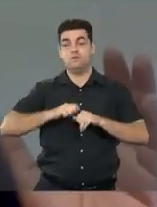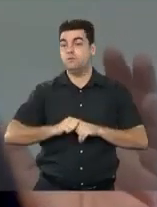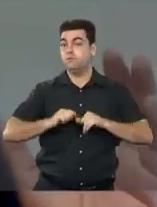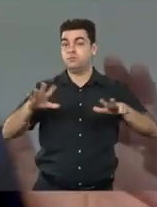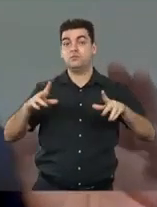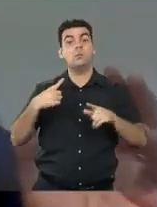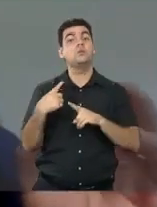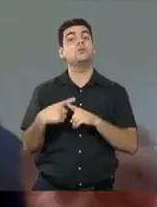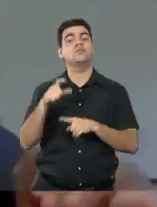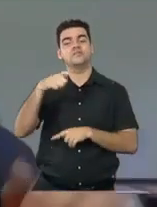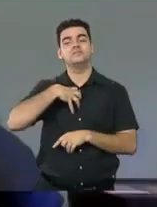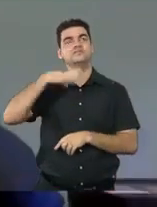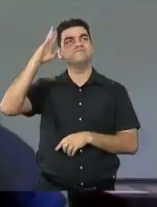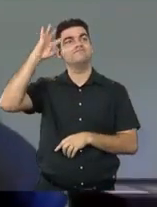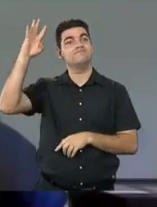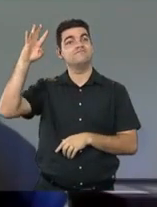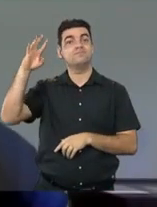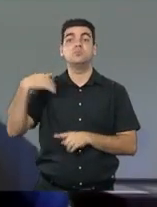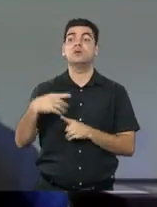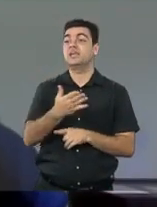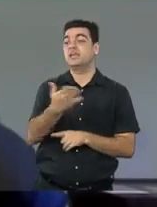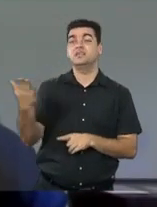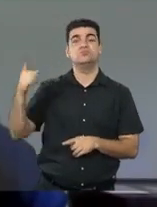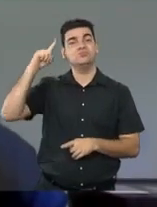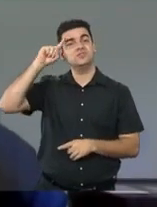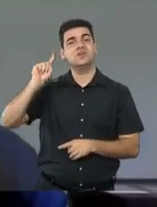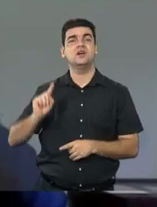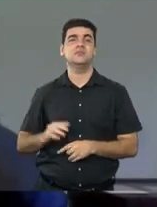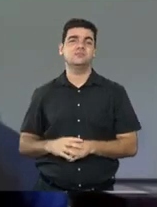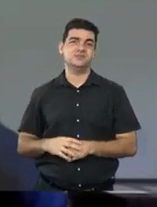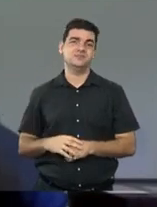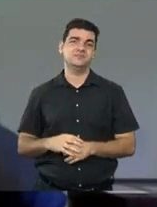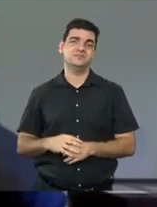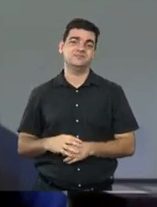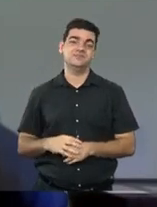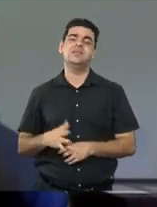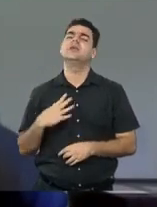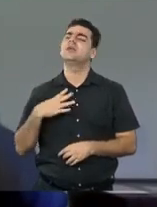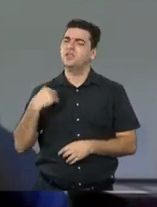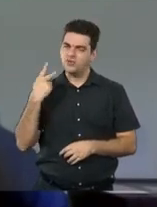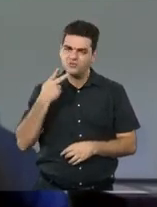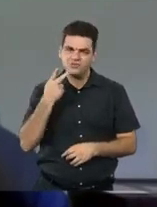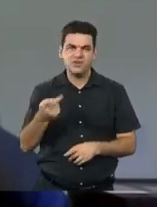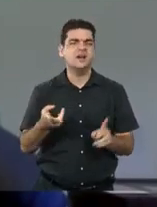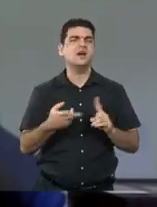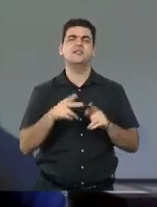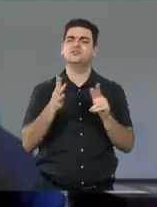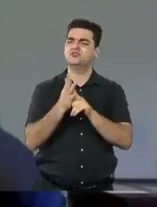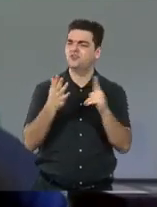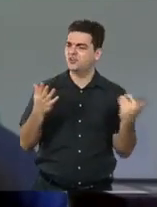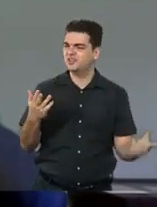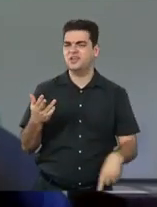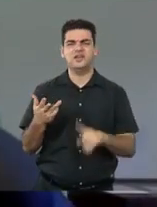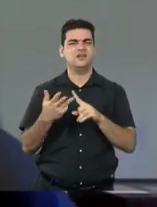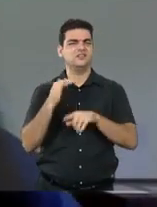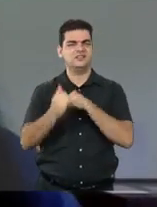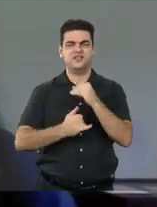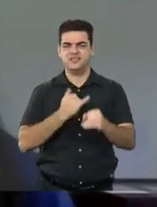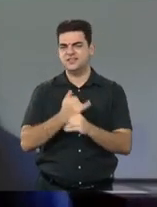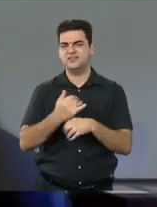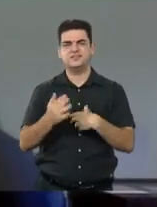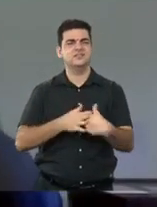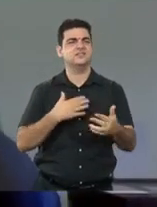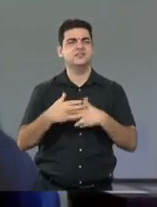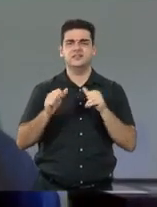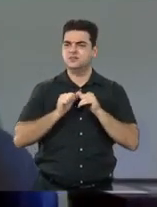a uma causa que muitas vezes as pessoas não entendem. Eu compartilhei a minha vida muitas vezes nos jornais, né, colocando que existe uma